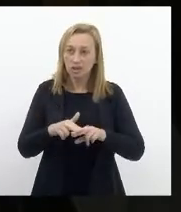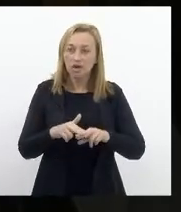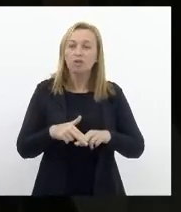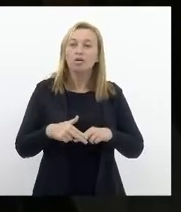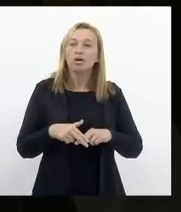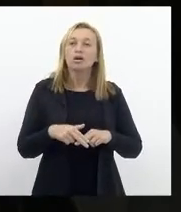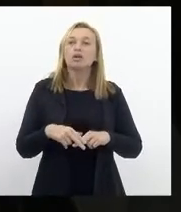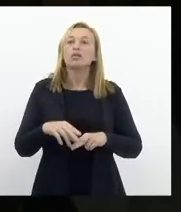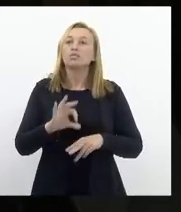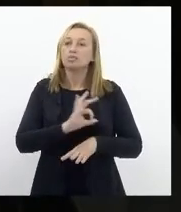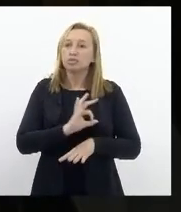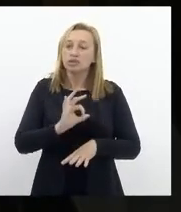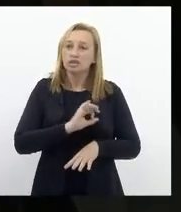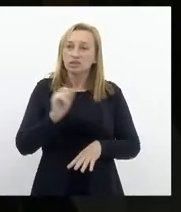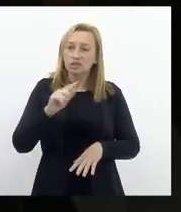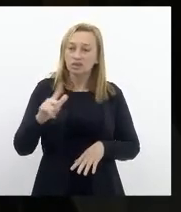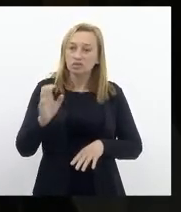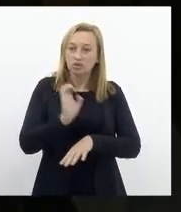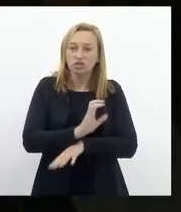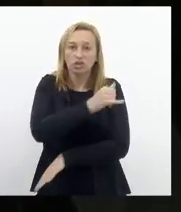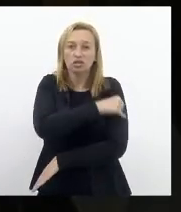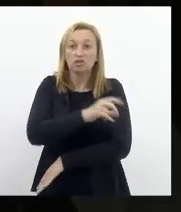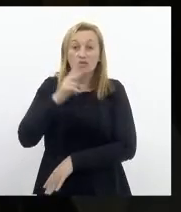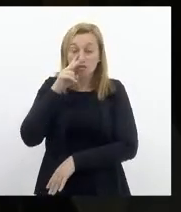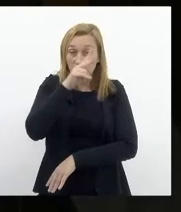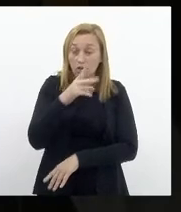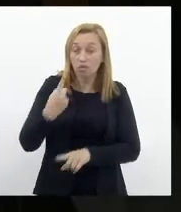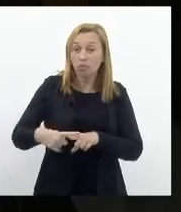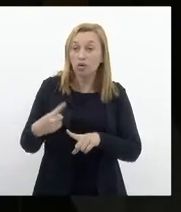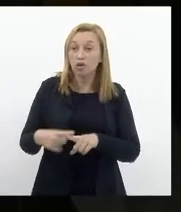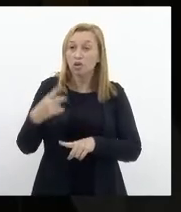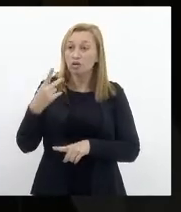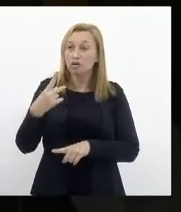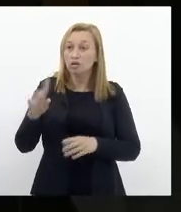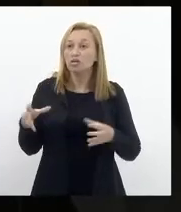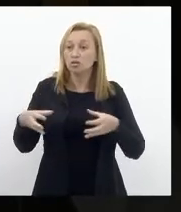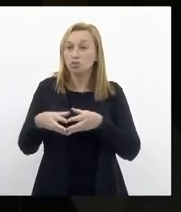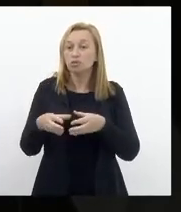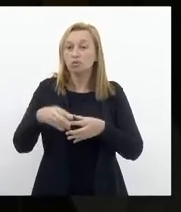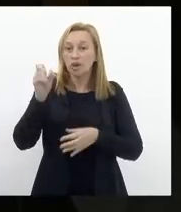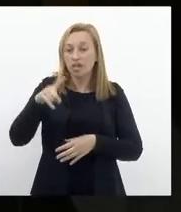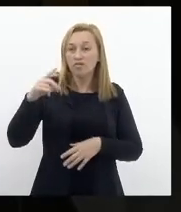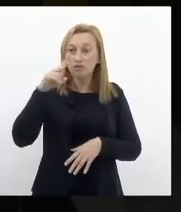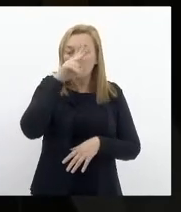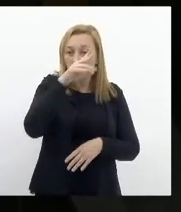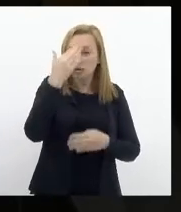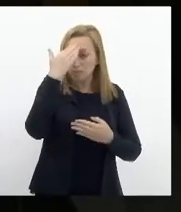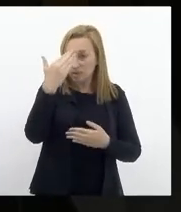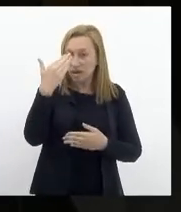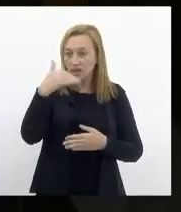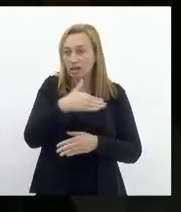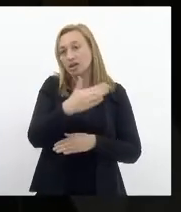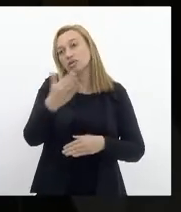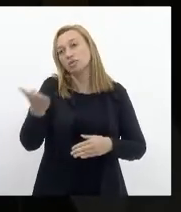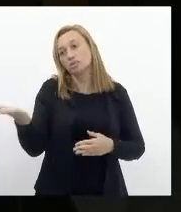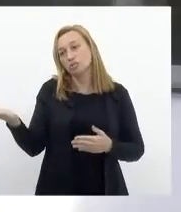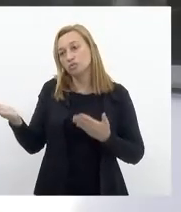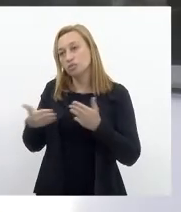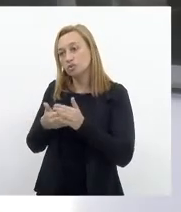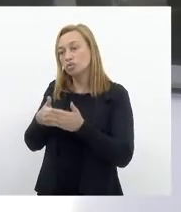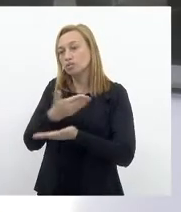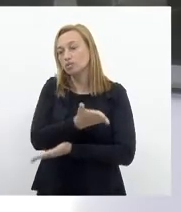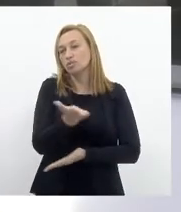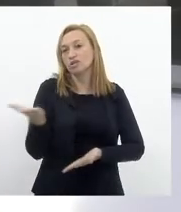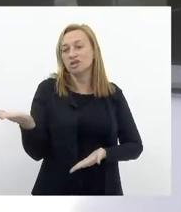Civil do Estado do Rio de Janeiro é forte porque os seus membros são verdadeiramente fortes. Muito obrigado a todos. Estamos juntos